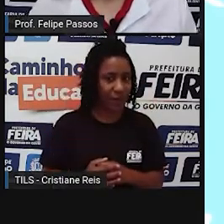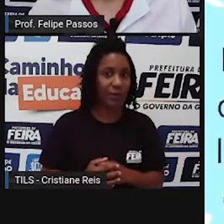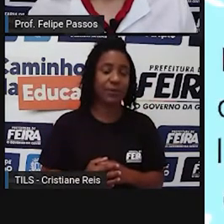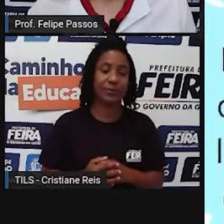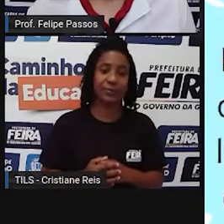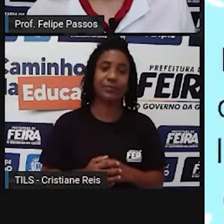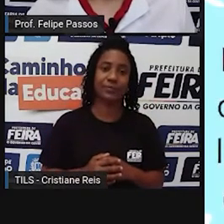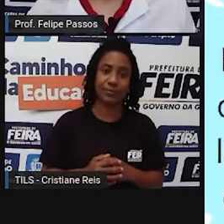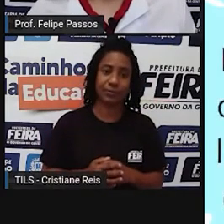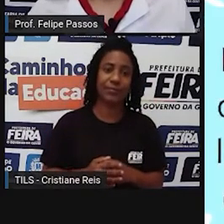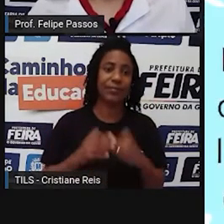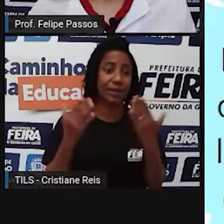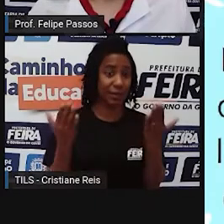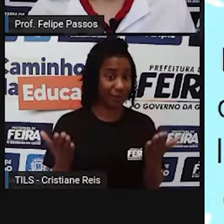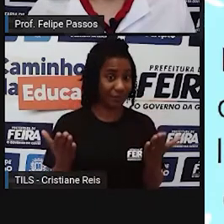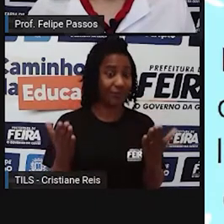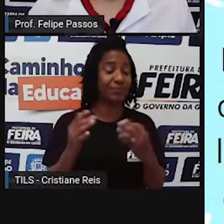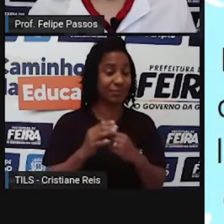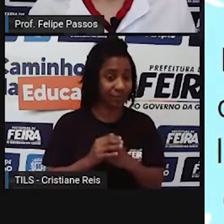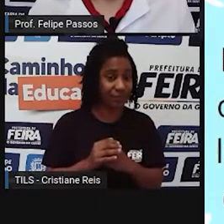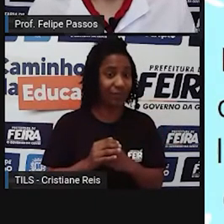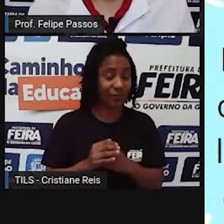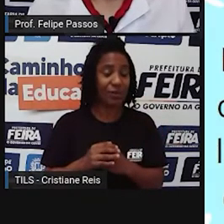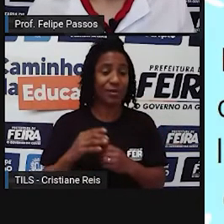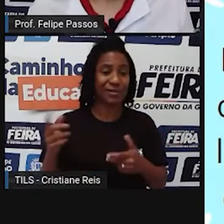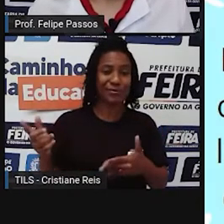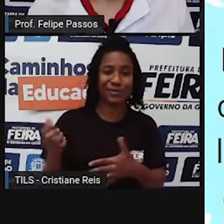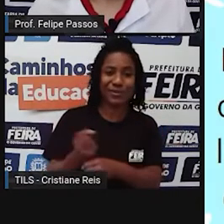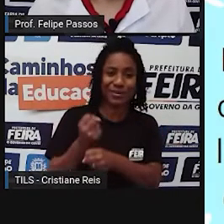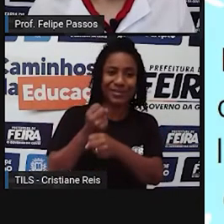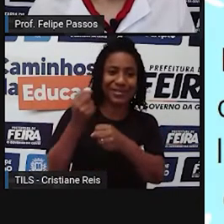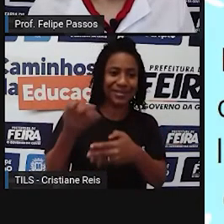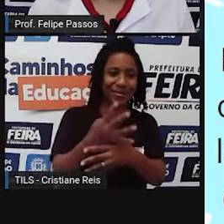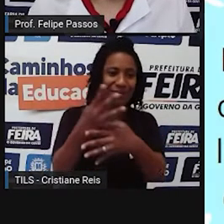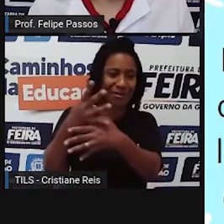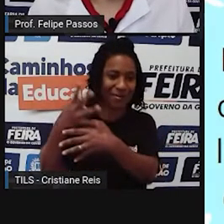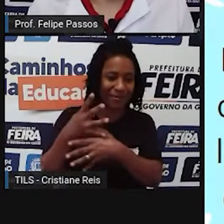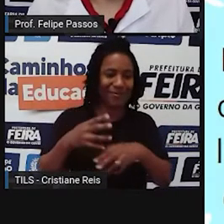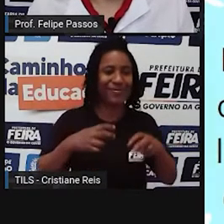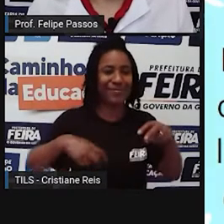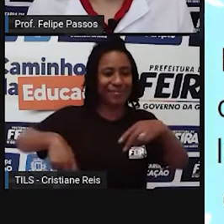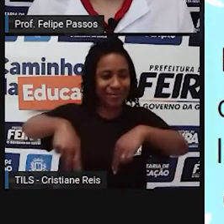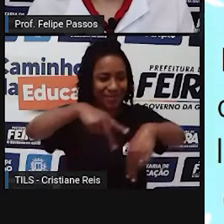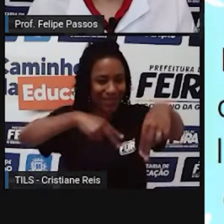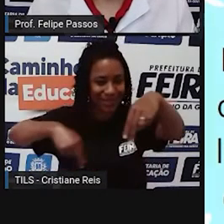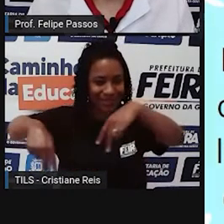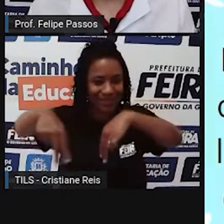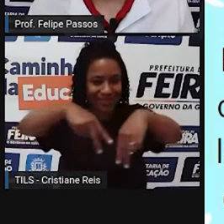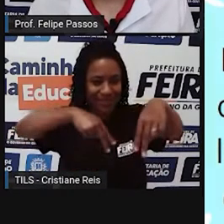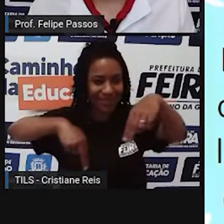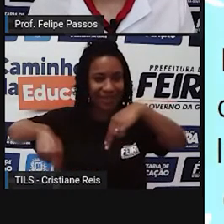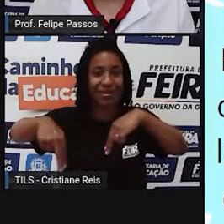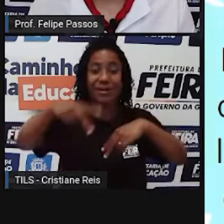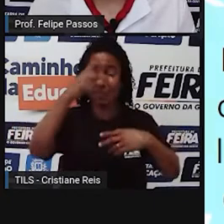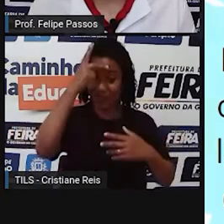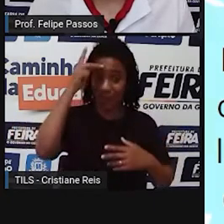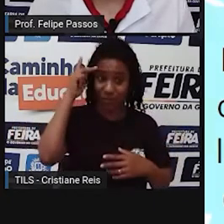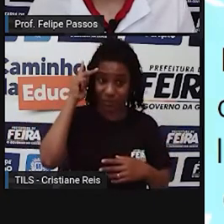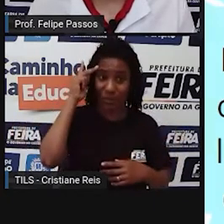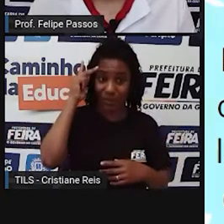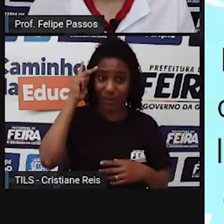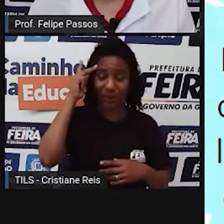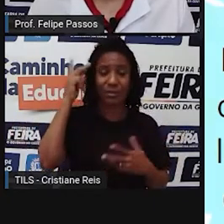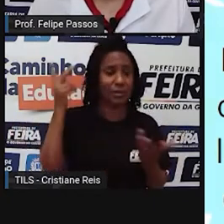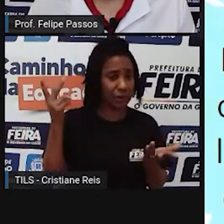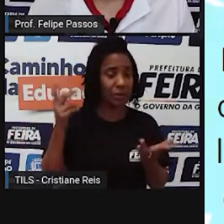Então todo organismo fazendo suas atividades, sobrevivendo, fazendo suas atividades do dia